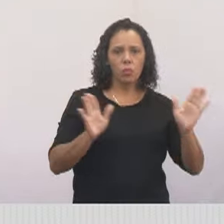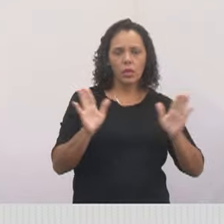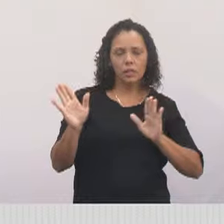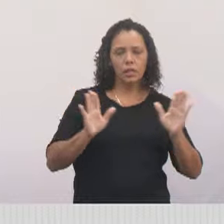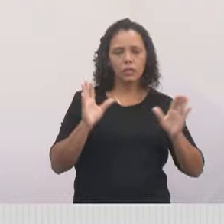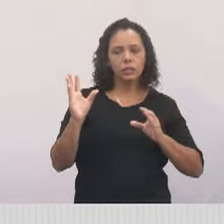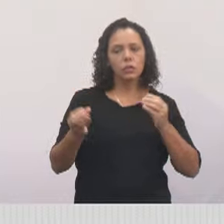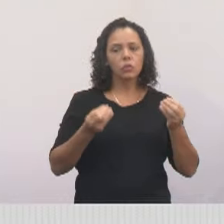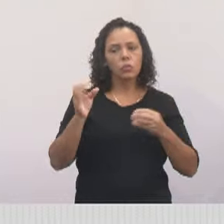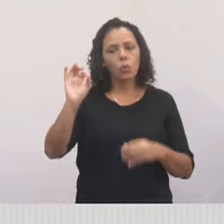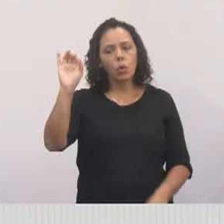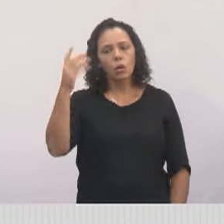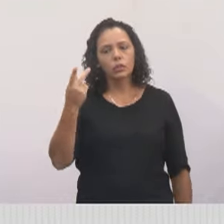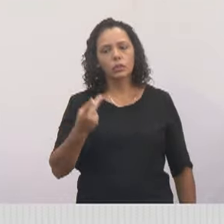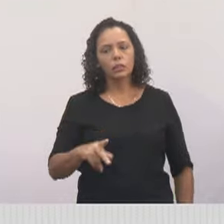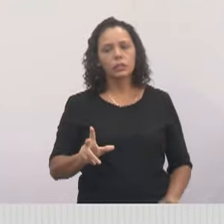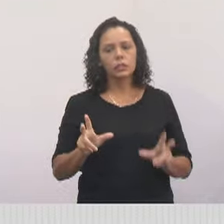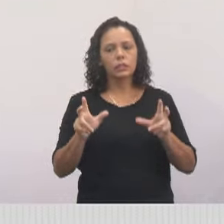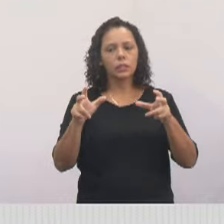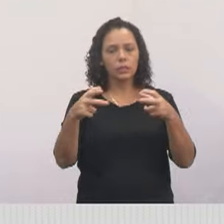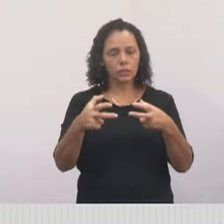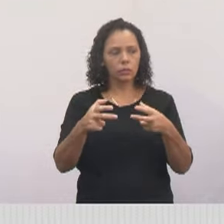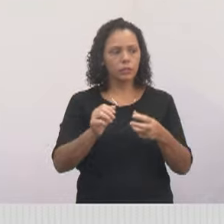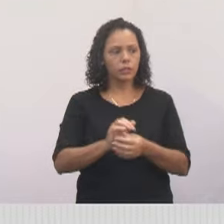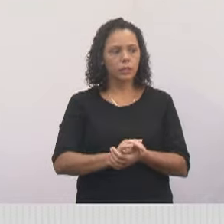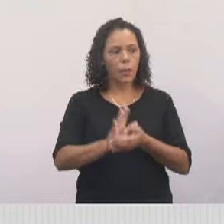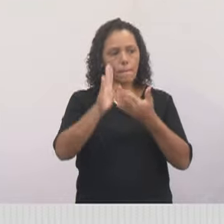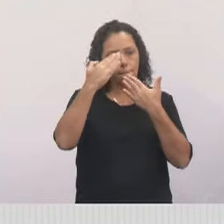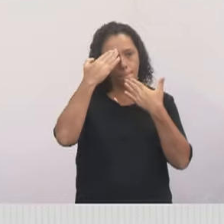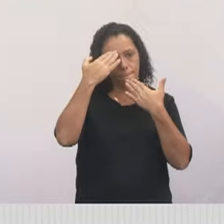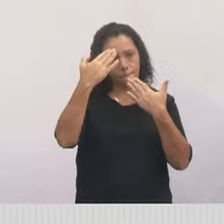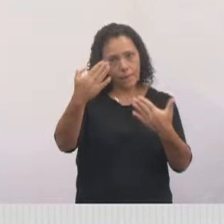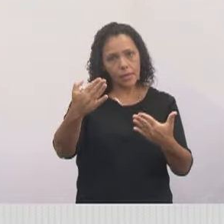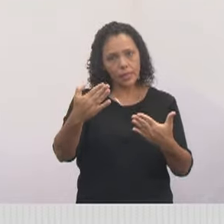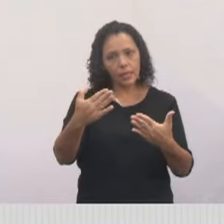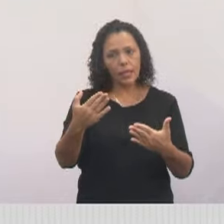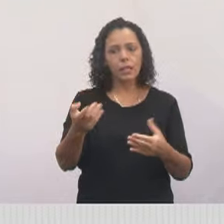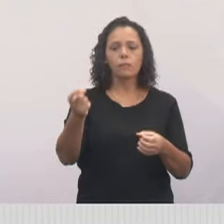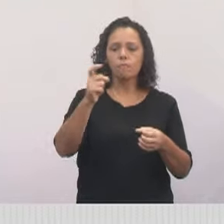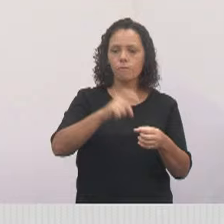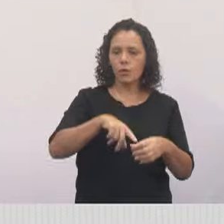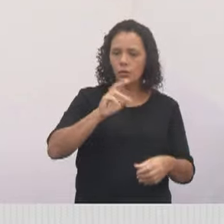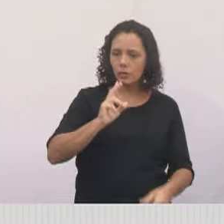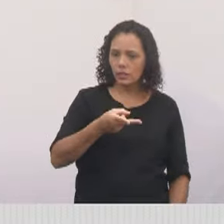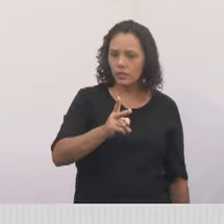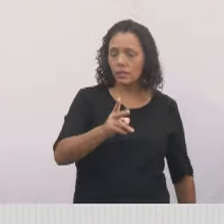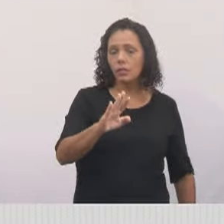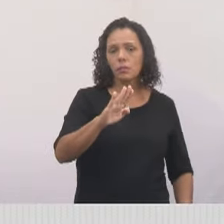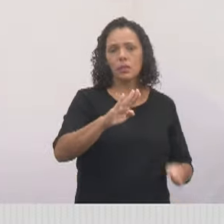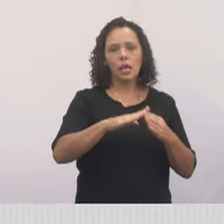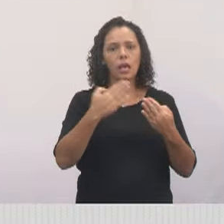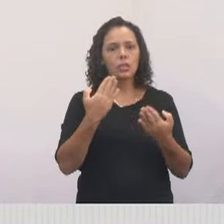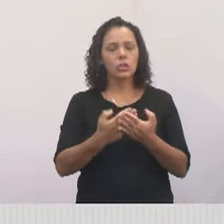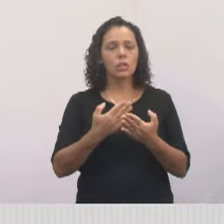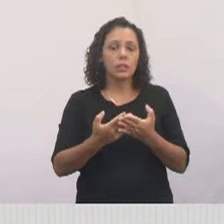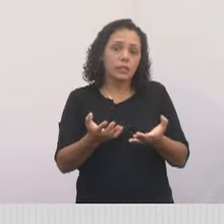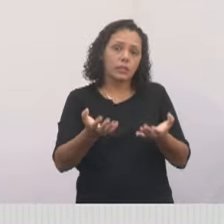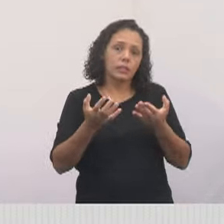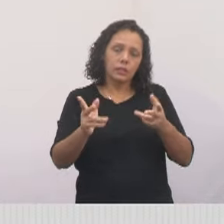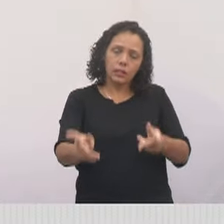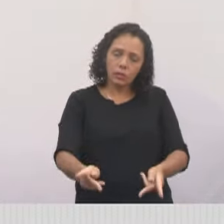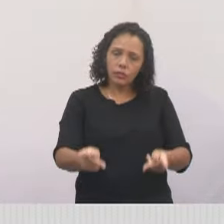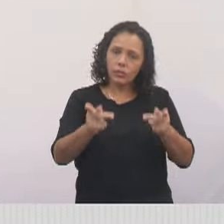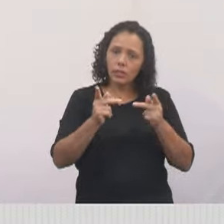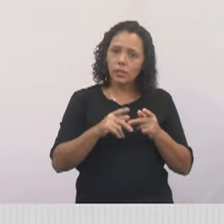dentro da Câmara Municipal de Jacareí. Muito obrigada pela presença, voltem sempre. E a escola que tiver interesse de vir nos